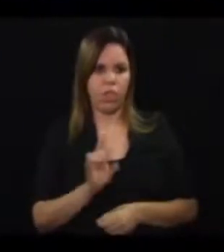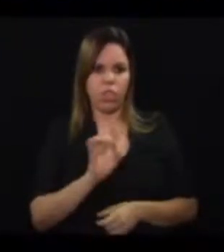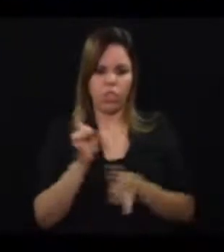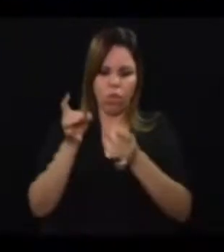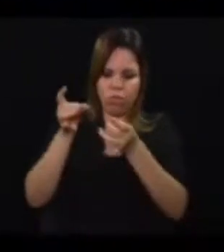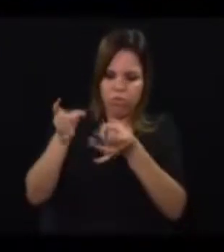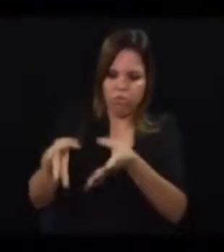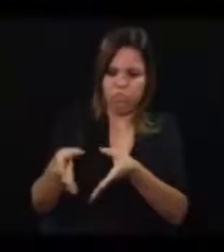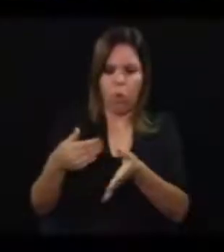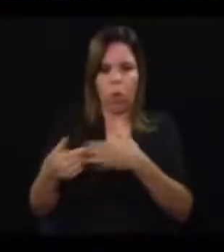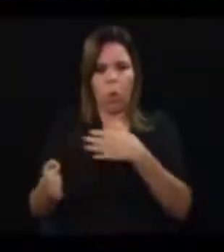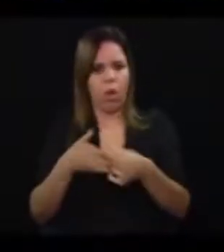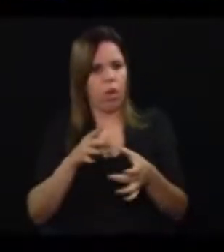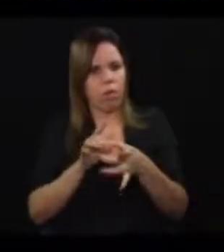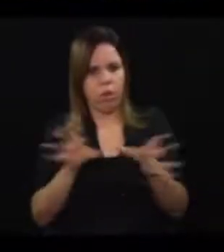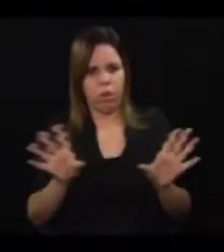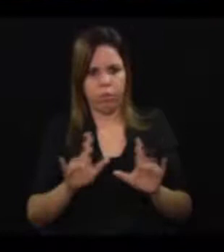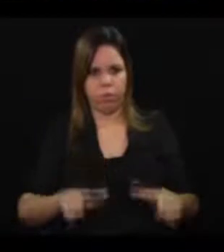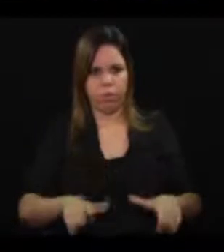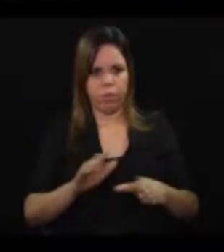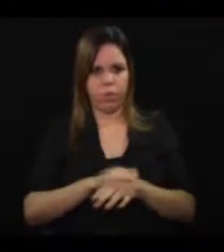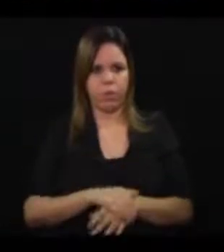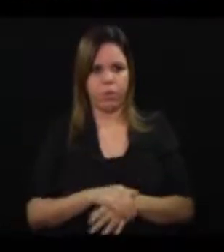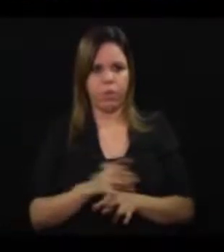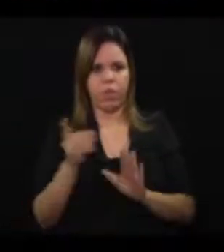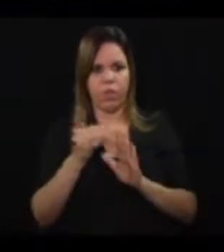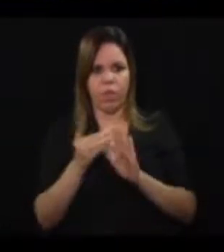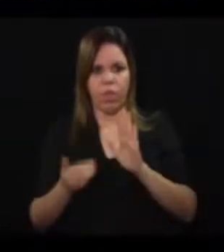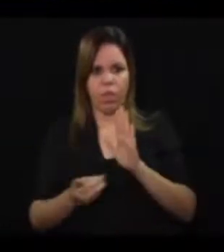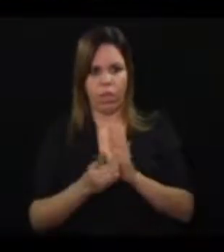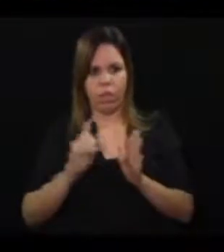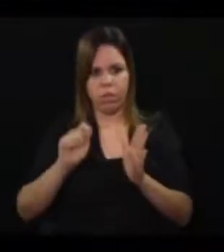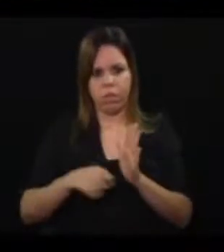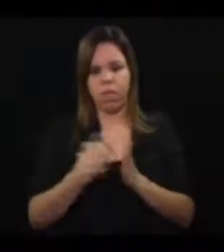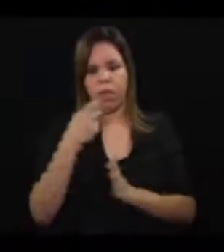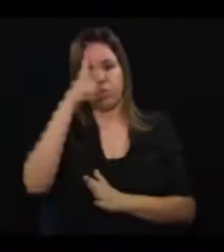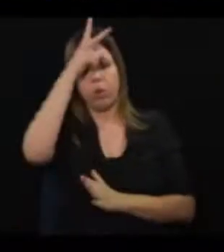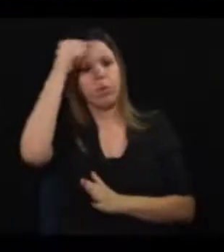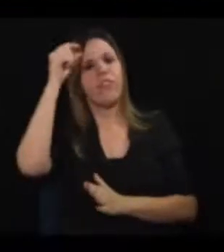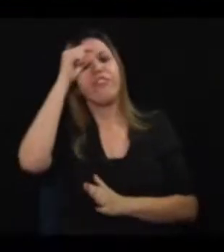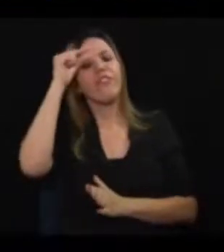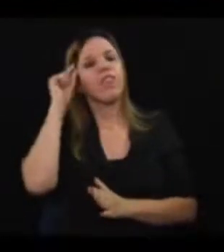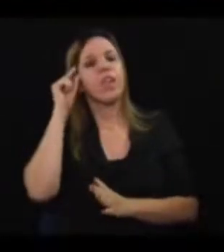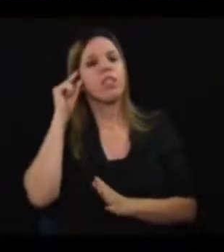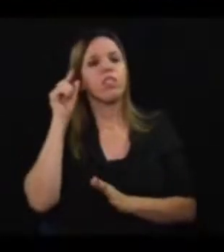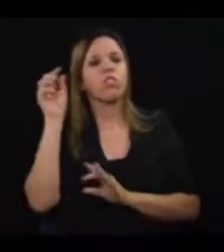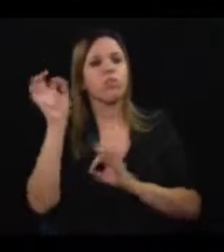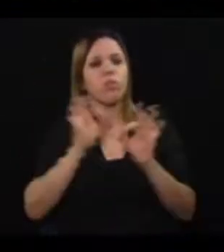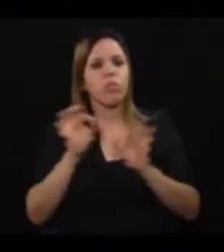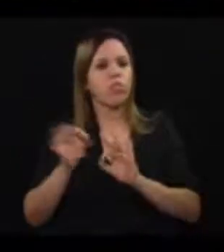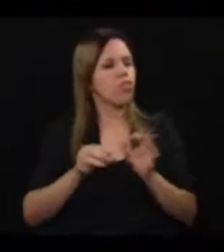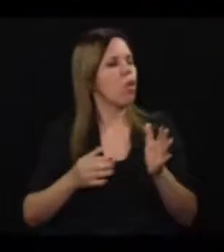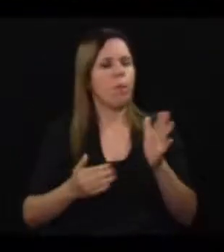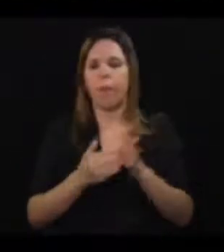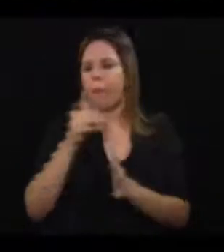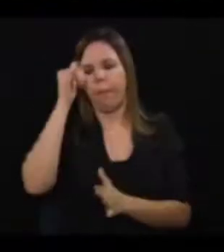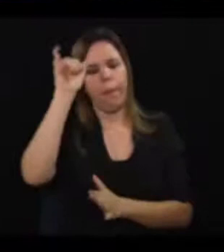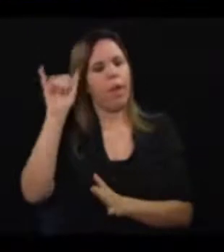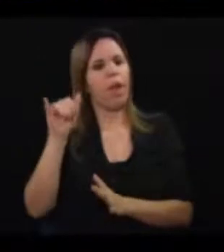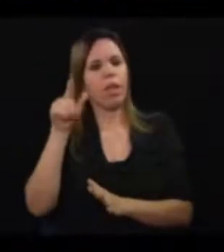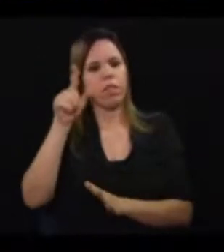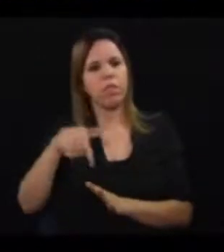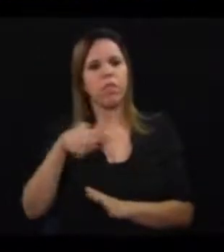em qualquer lugar. O decreto assinado pelo prefeito não impede que os projetos de lei já protocolados na Câmara Municipal